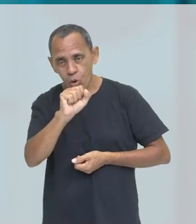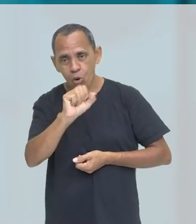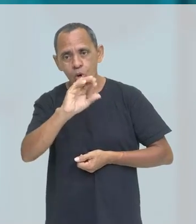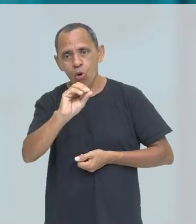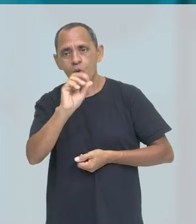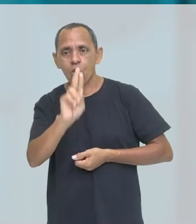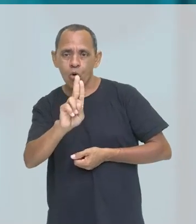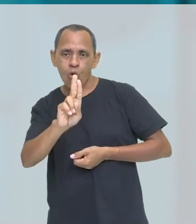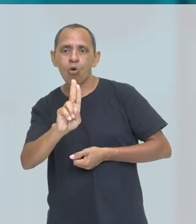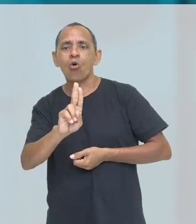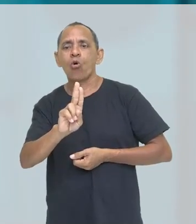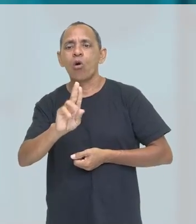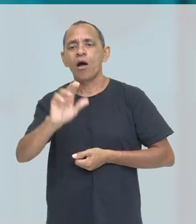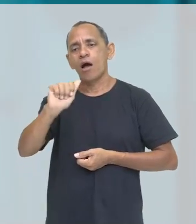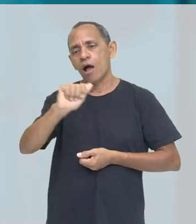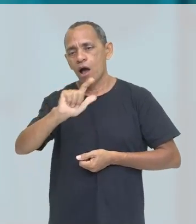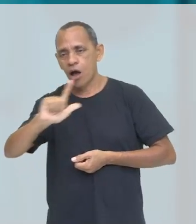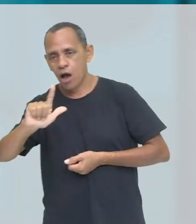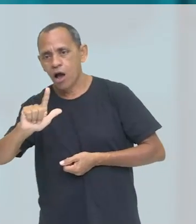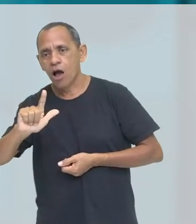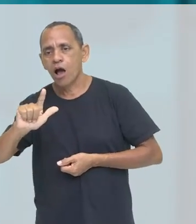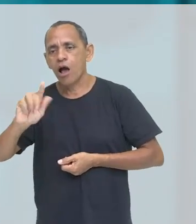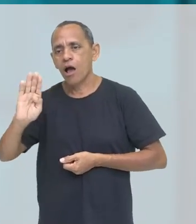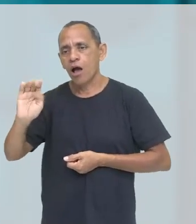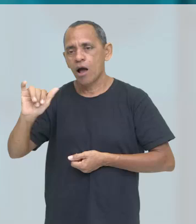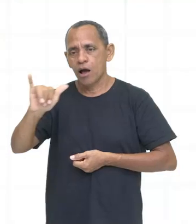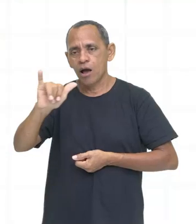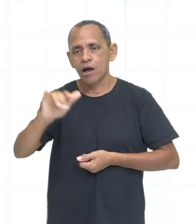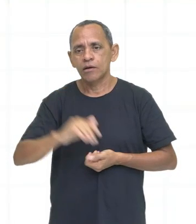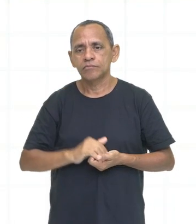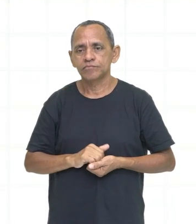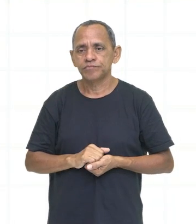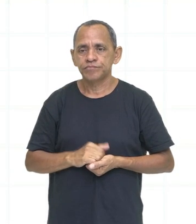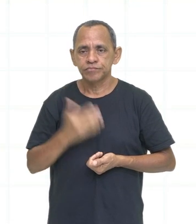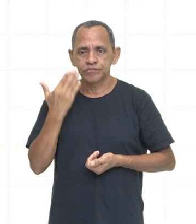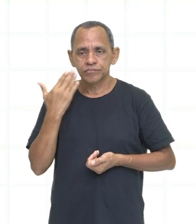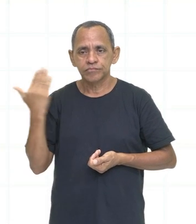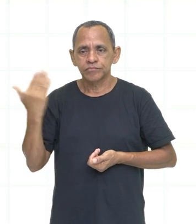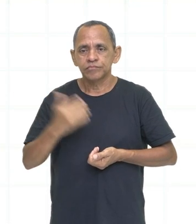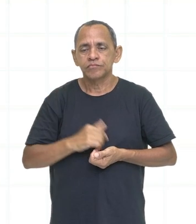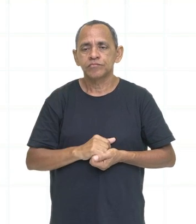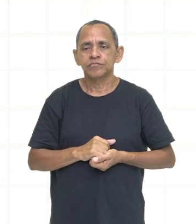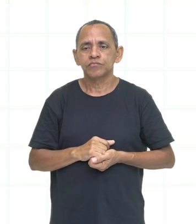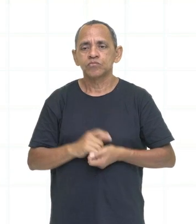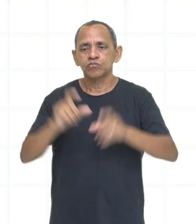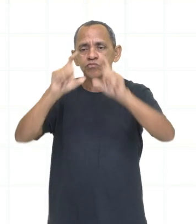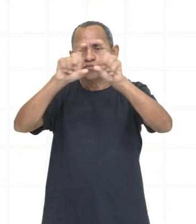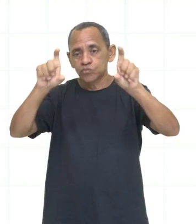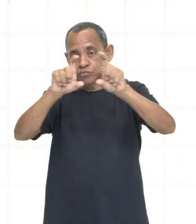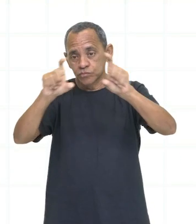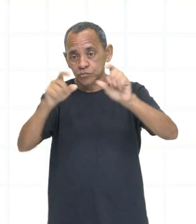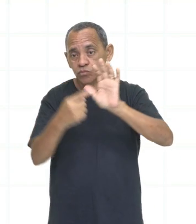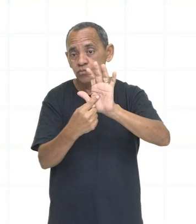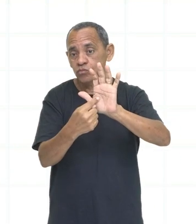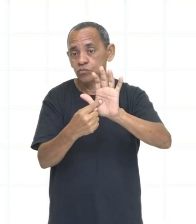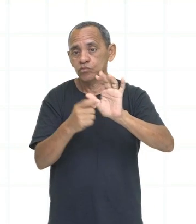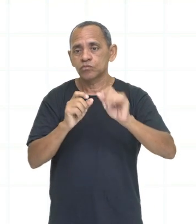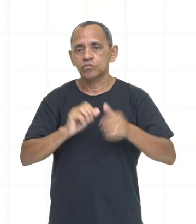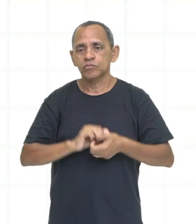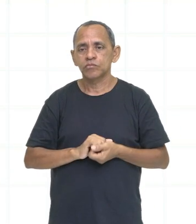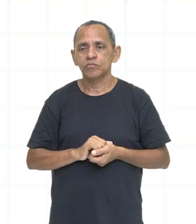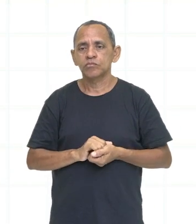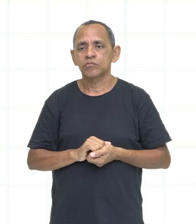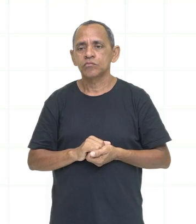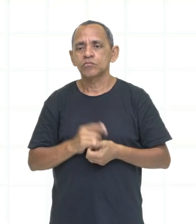ou completamente sozinho. Vamos acompanhar? Olha só. Eu tenho, então, no